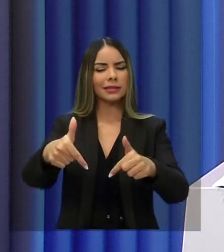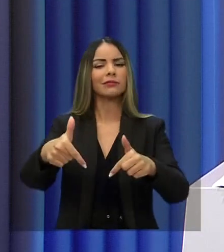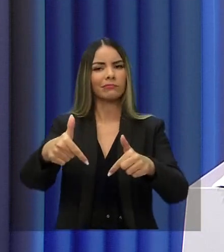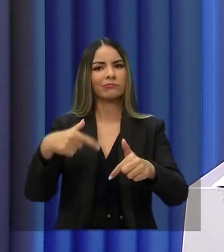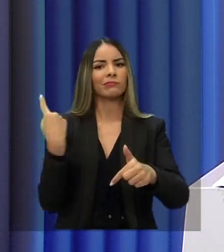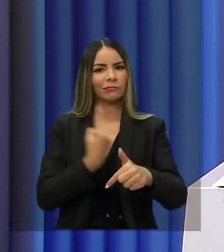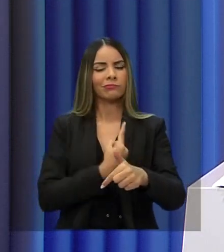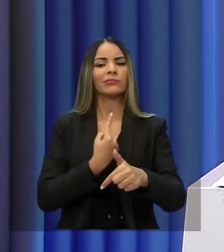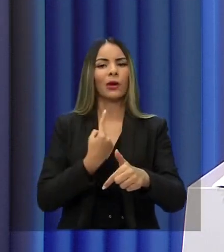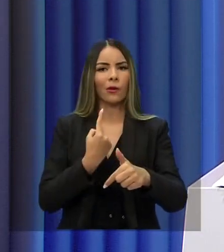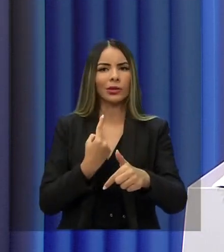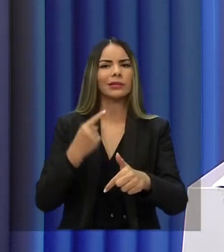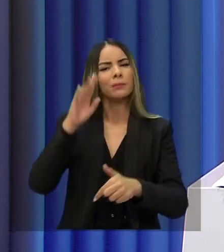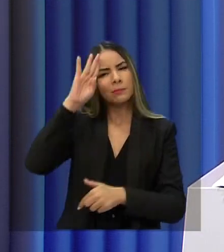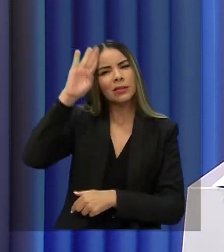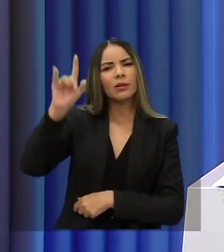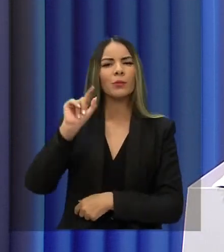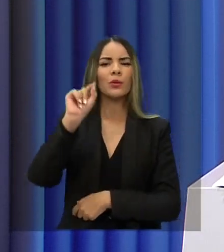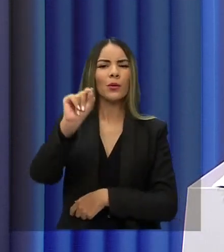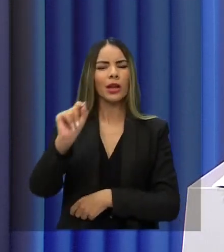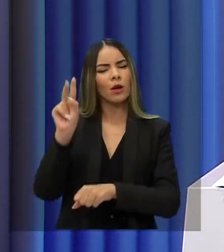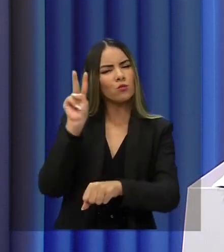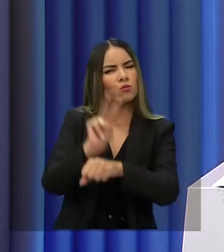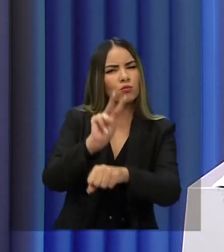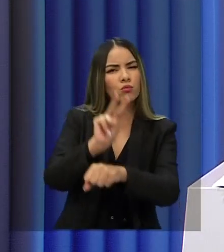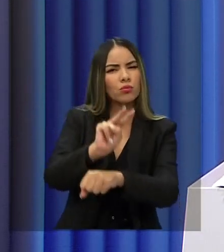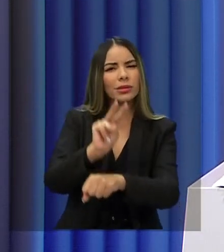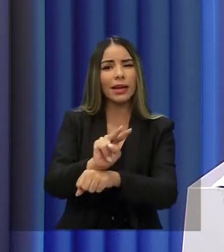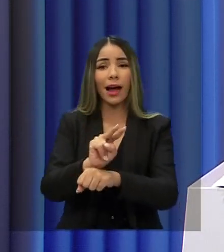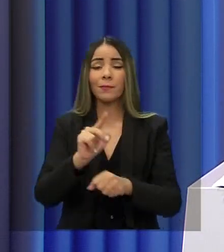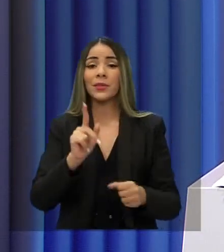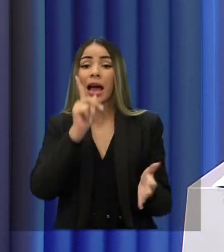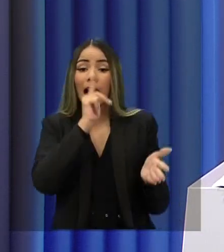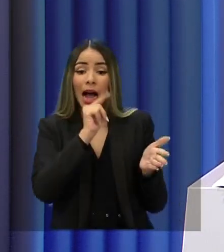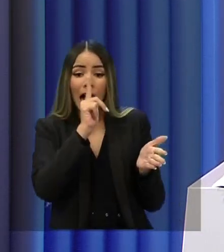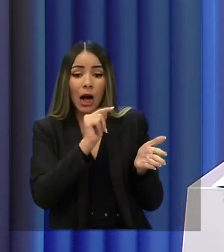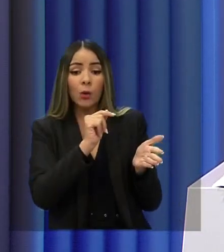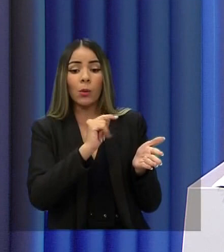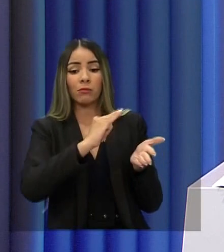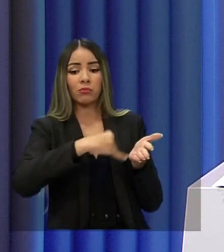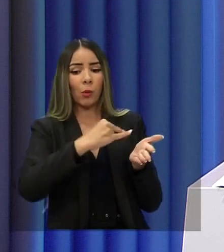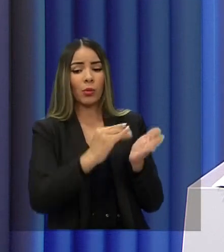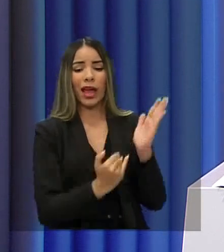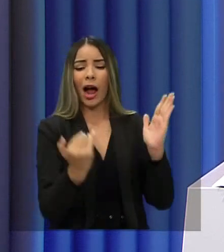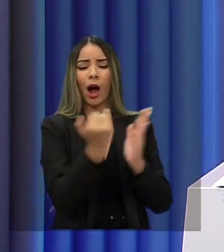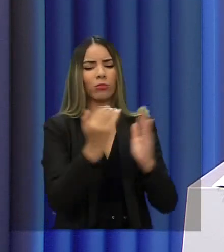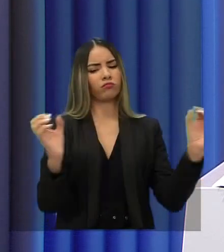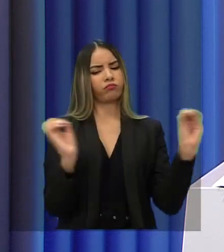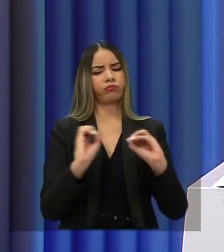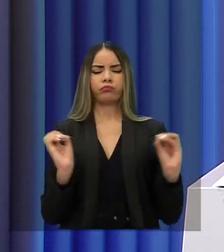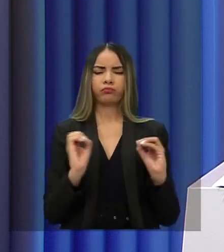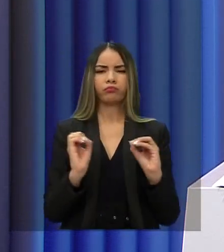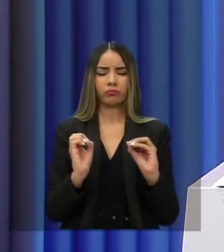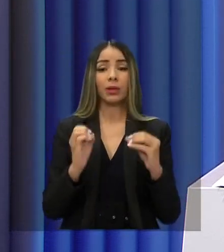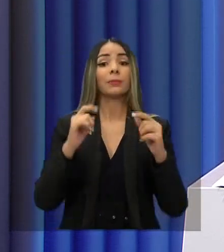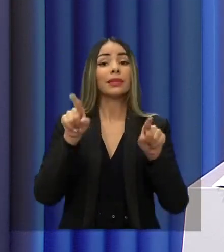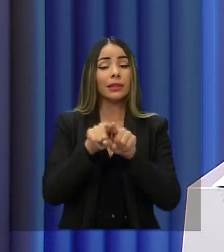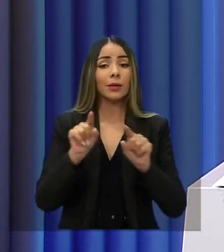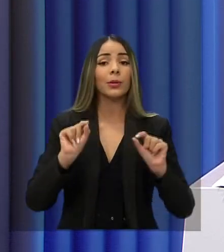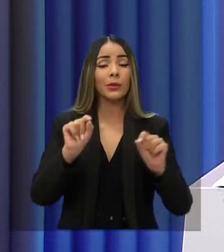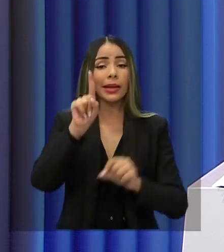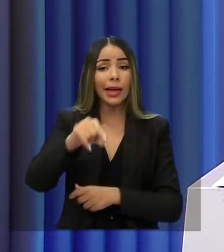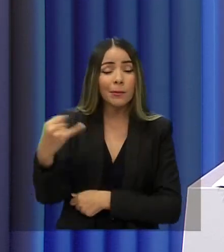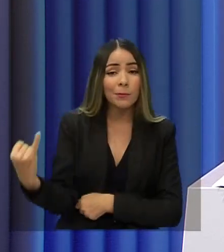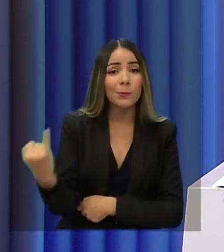Fortaleza, como principalmente para cuidar que essa conta de água não seja aumentada. Minha gente, além disso, isso é